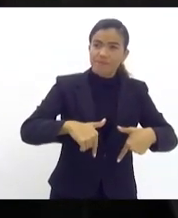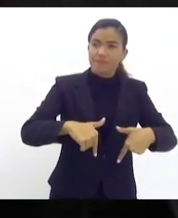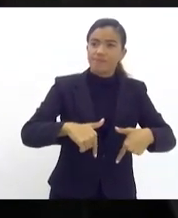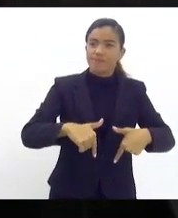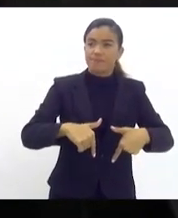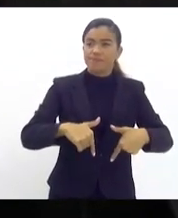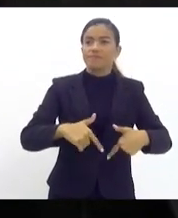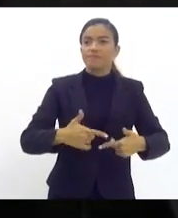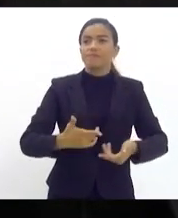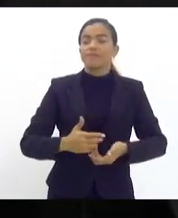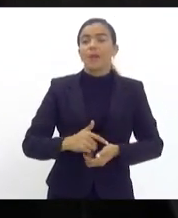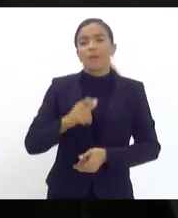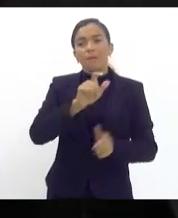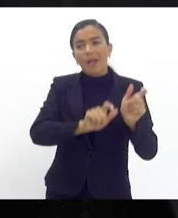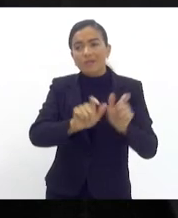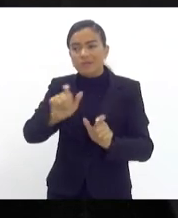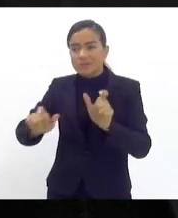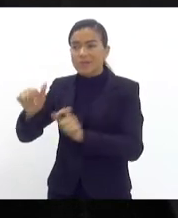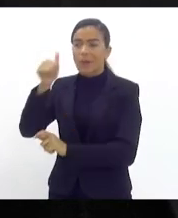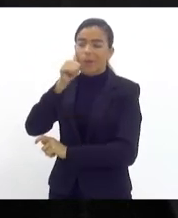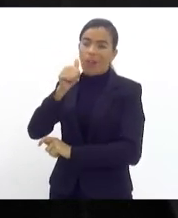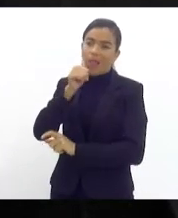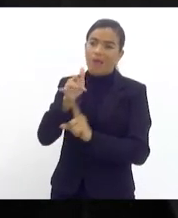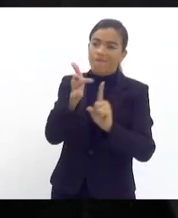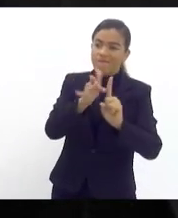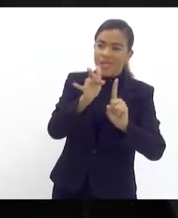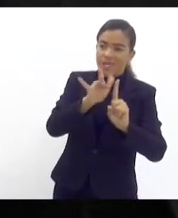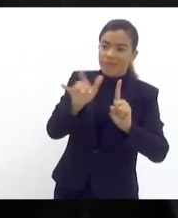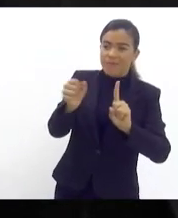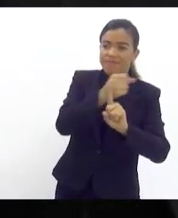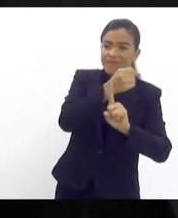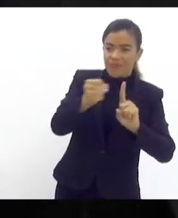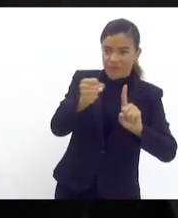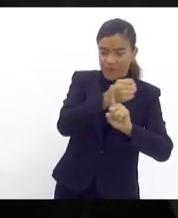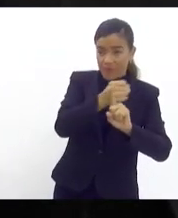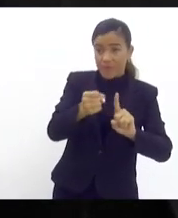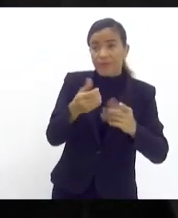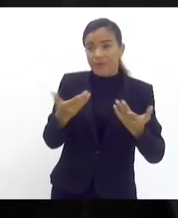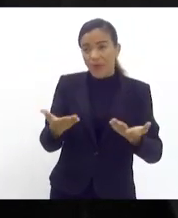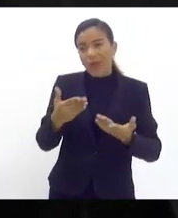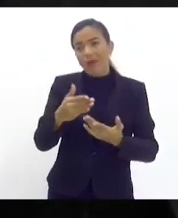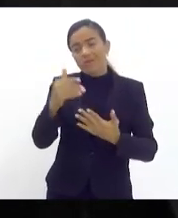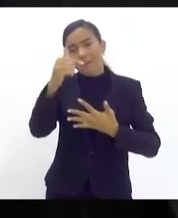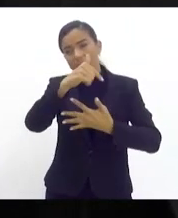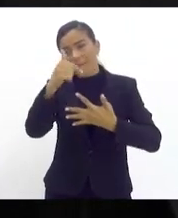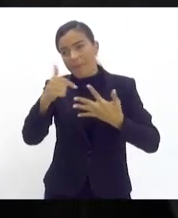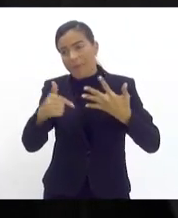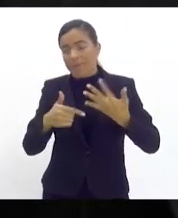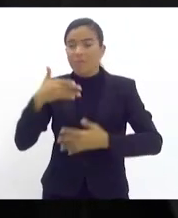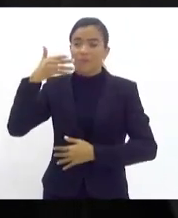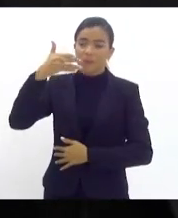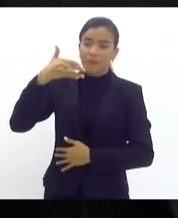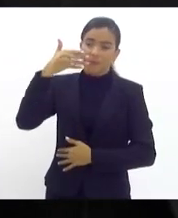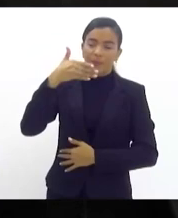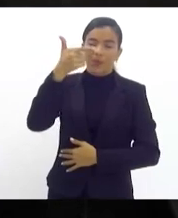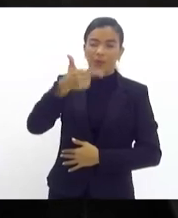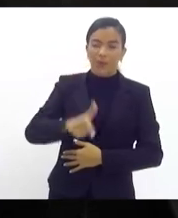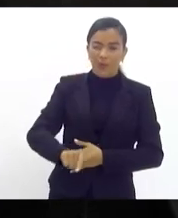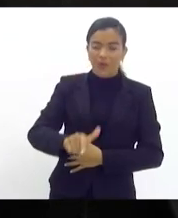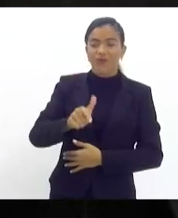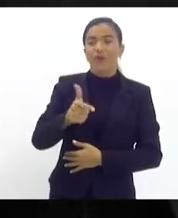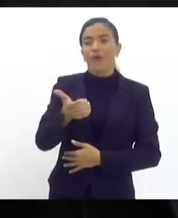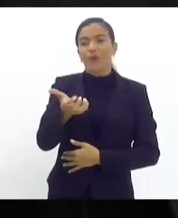efetiva para as mulheres que são vítimas de violência então eram essas as minhas palavras quero aqui novamente